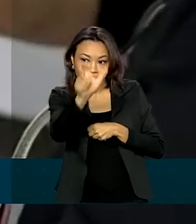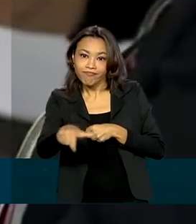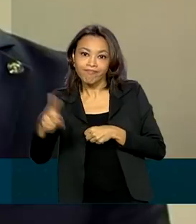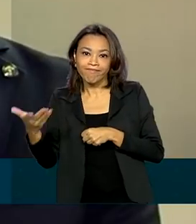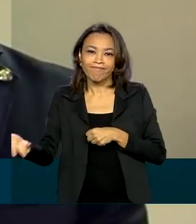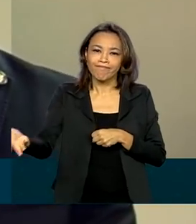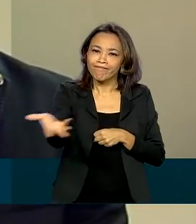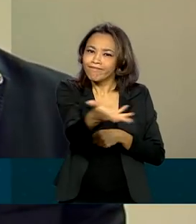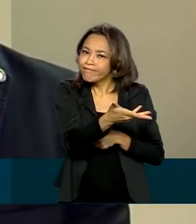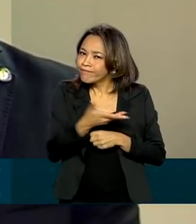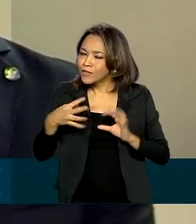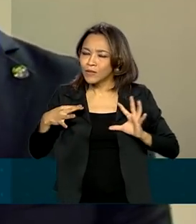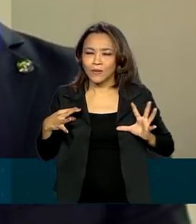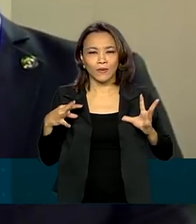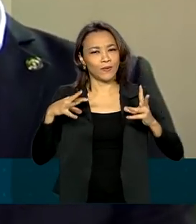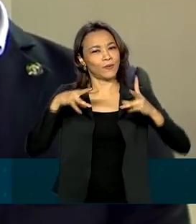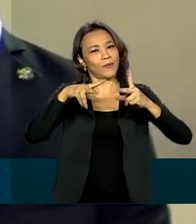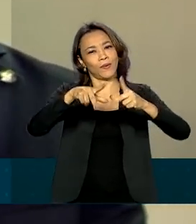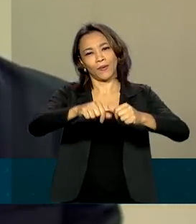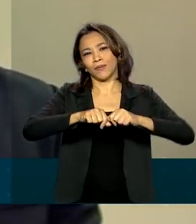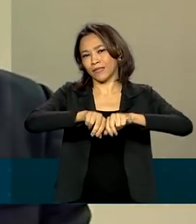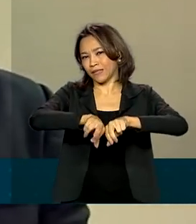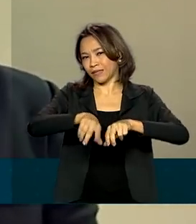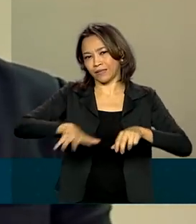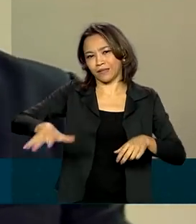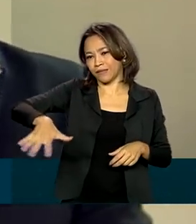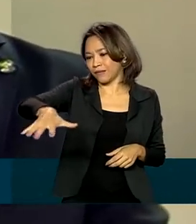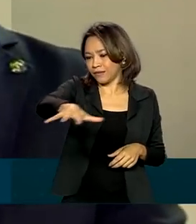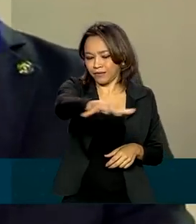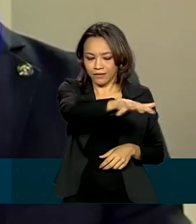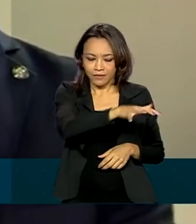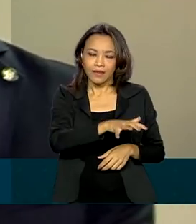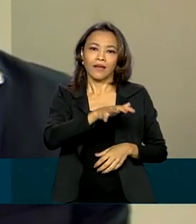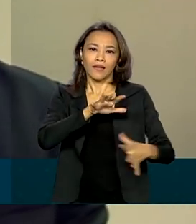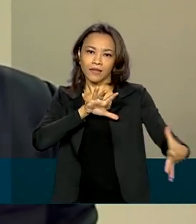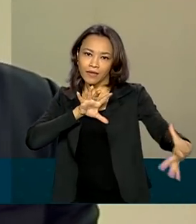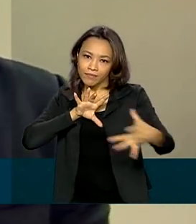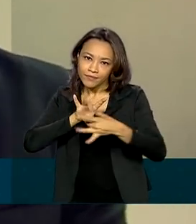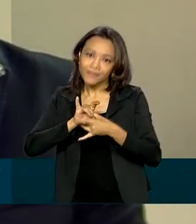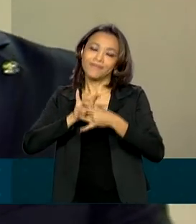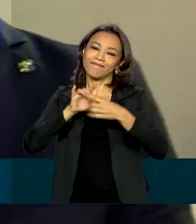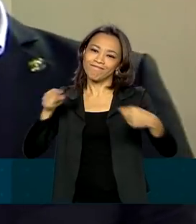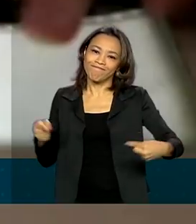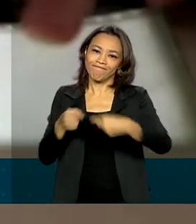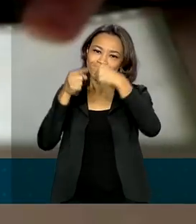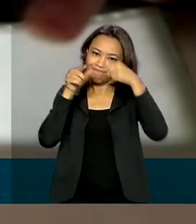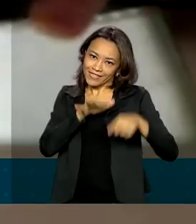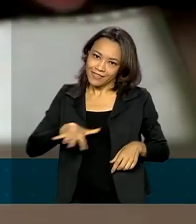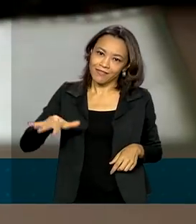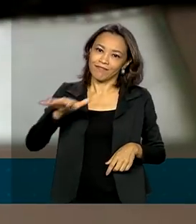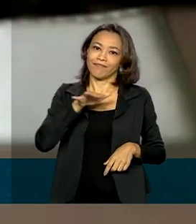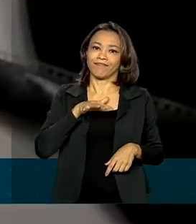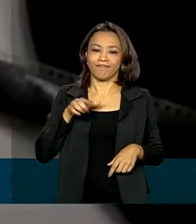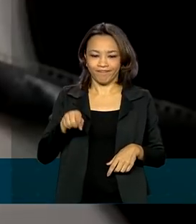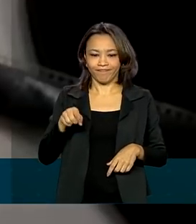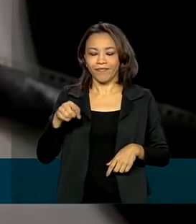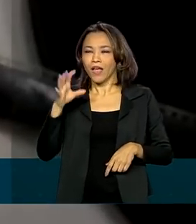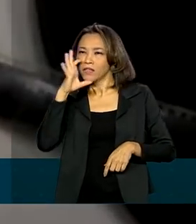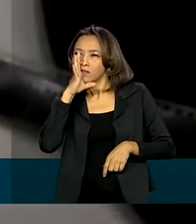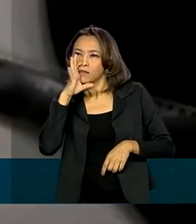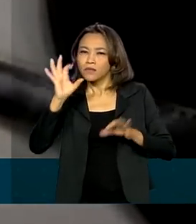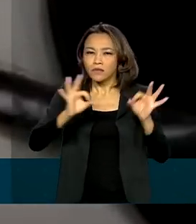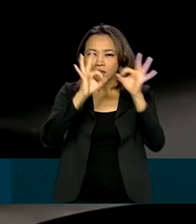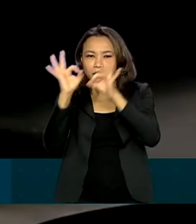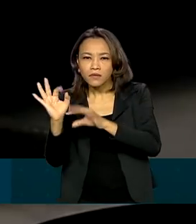em todas as profissões que compõem a cadeia do audiovisual. Tudo aquilo que diz respeito a